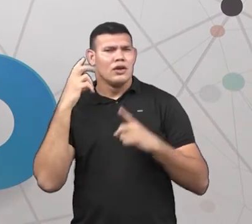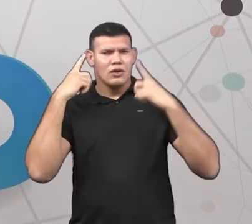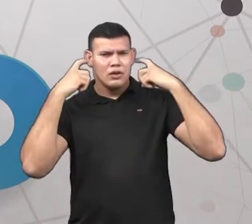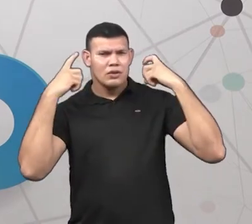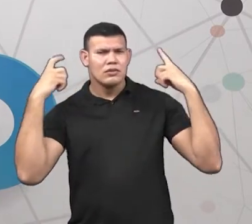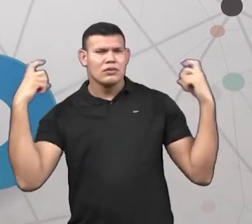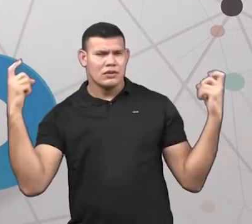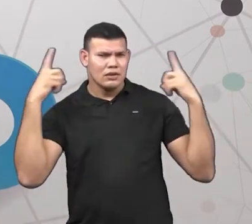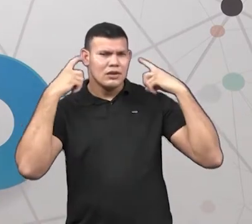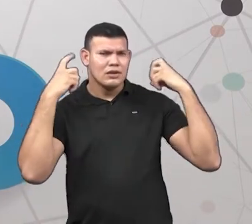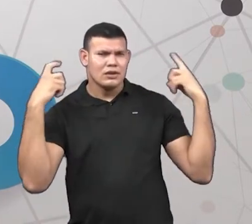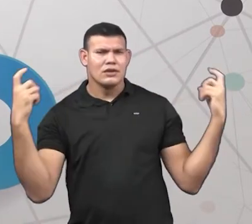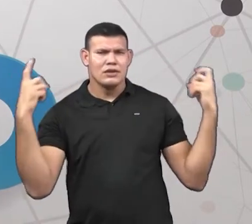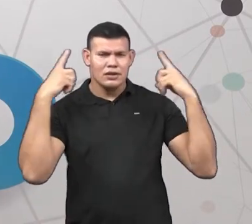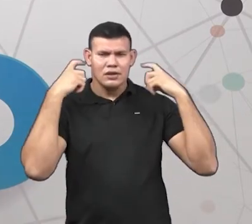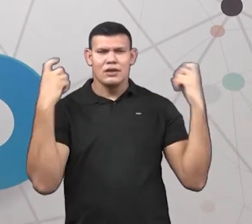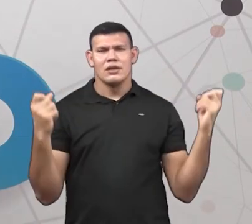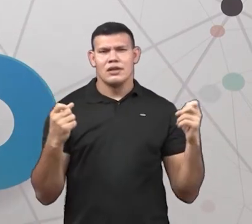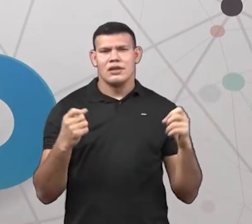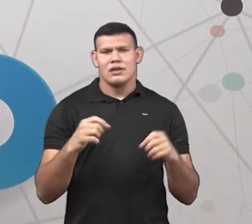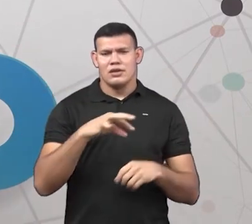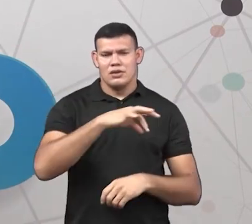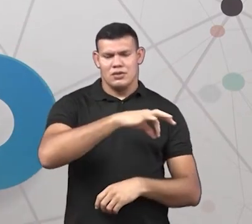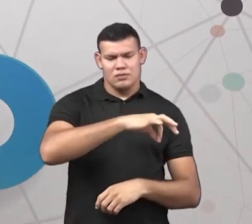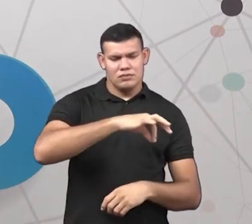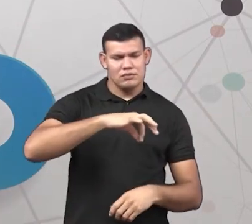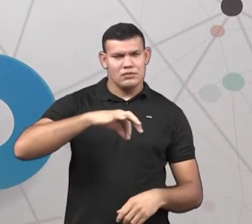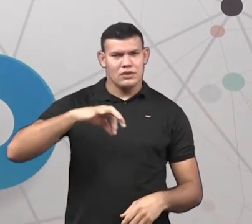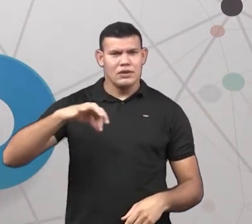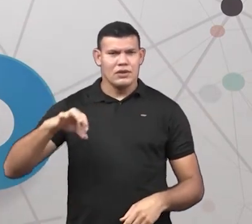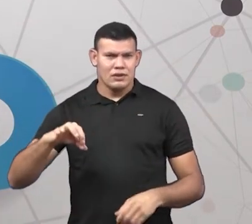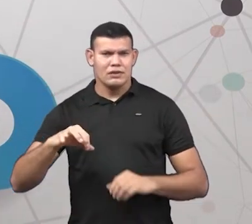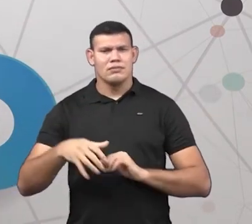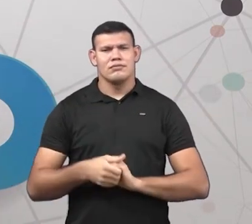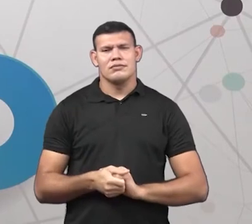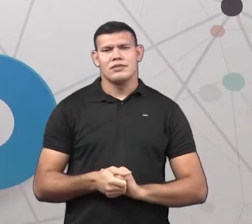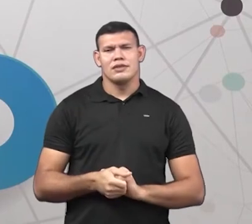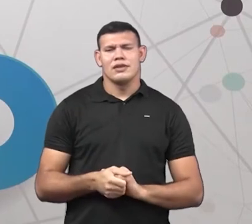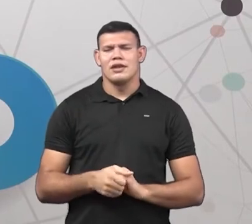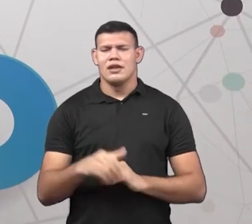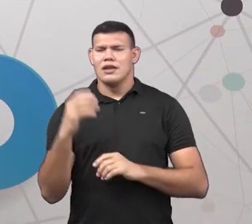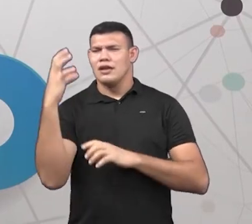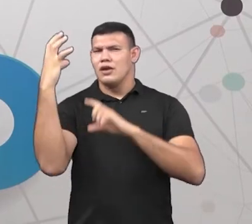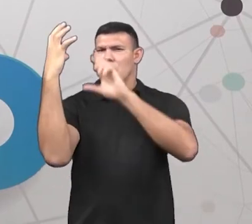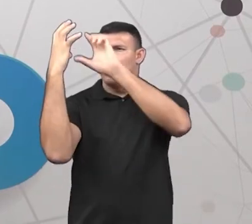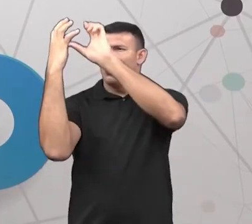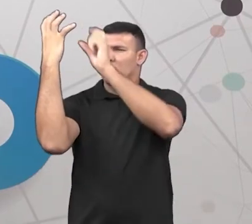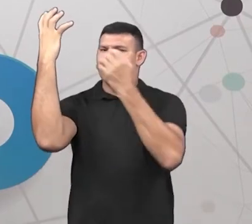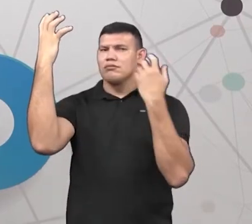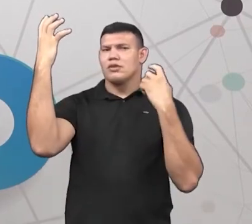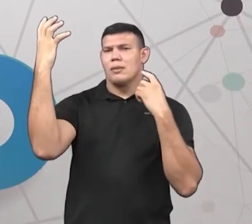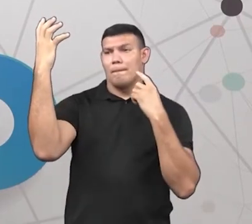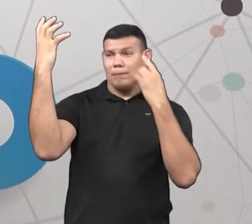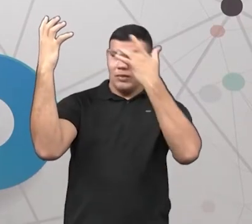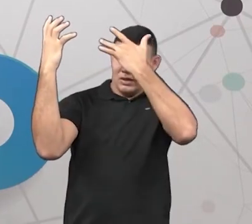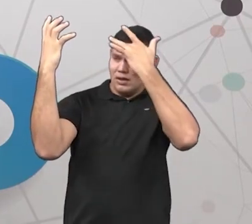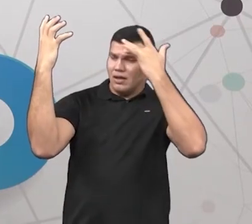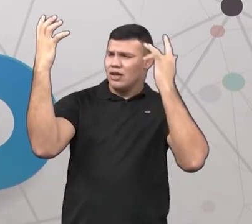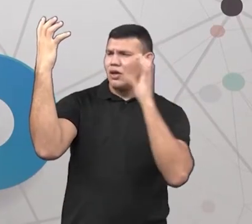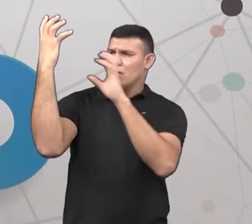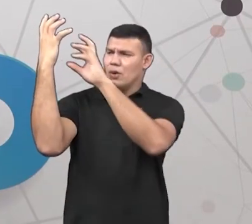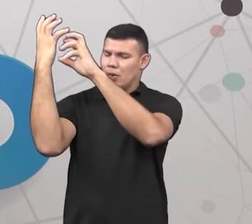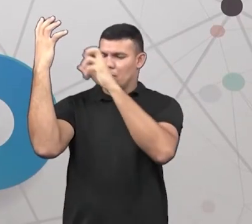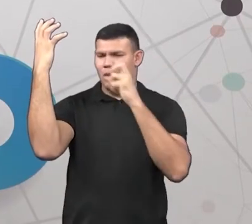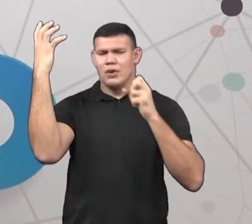Ela tem até dentro as sementezinhas que ficaram secas, ó. A pessoa foi, moldou, né? Fez tudinho e transformou